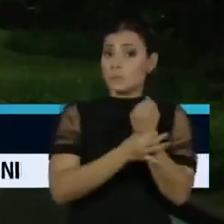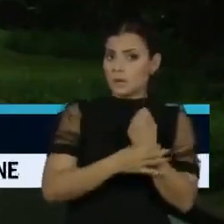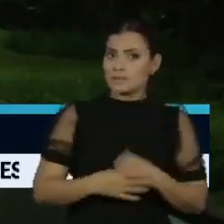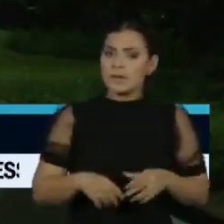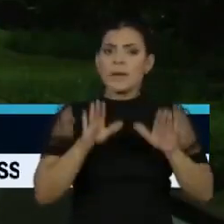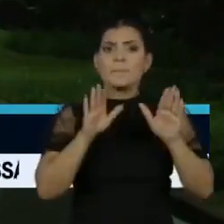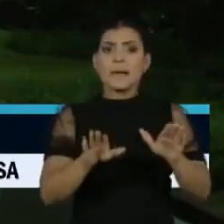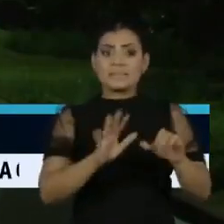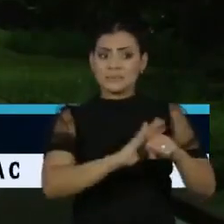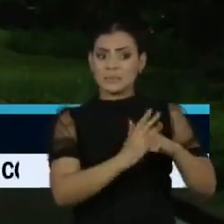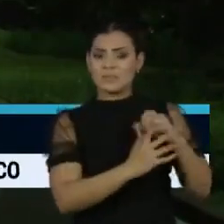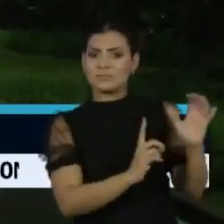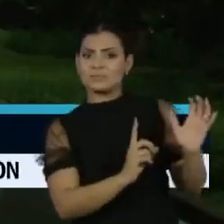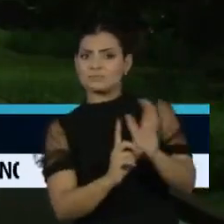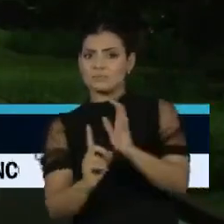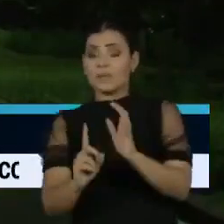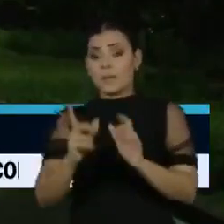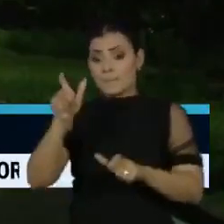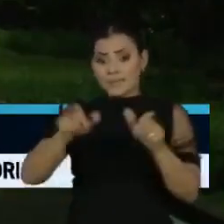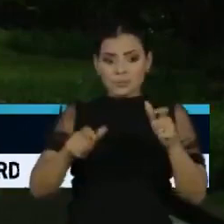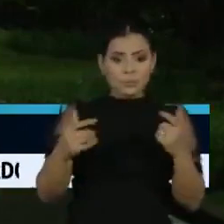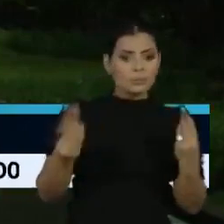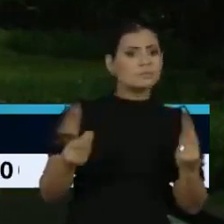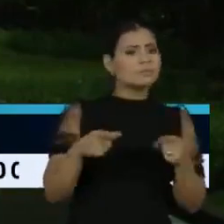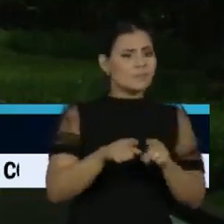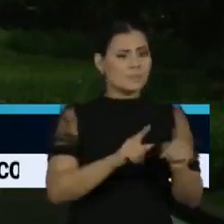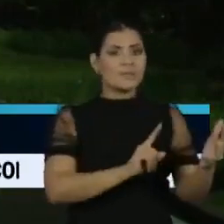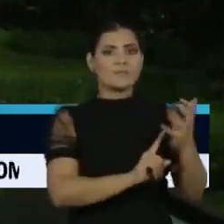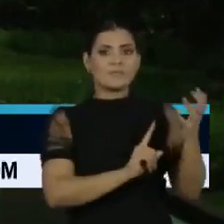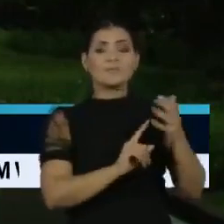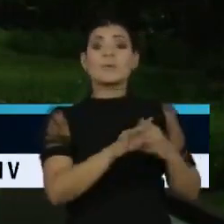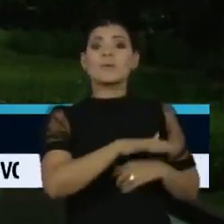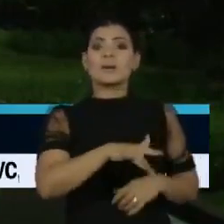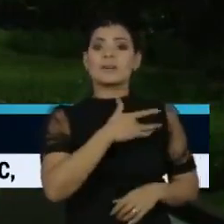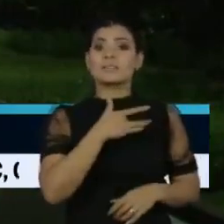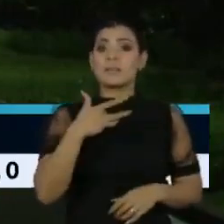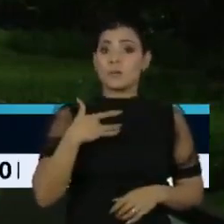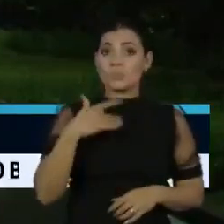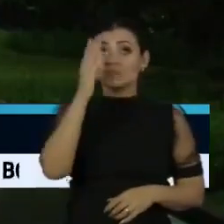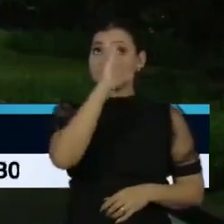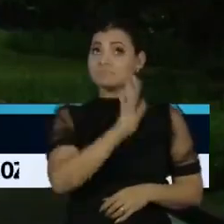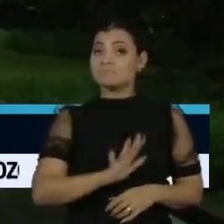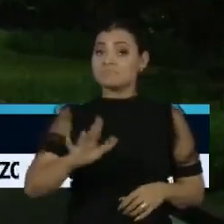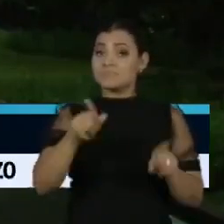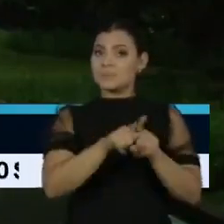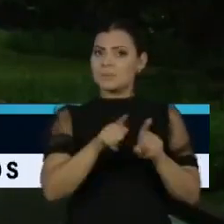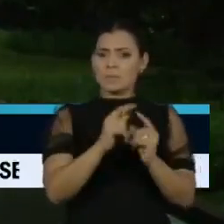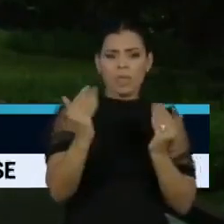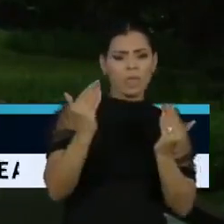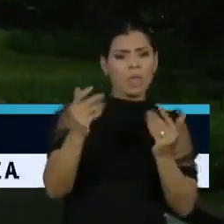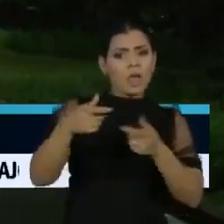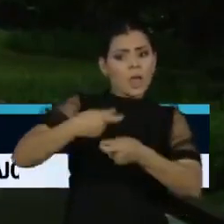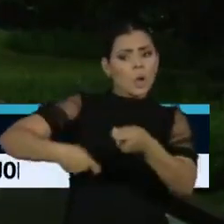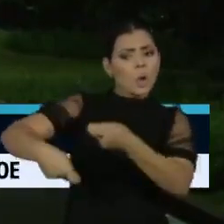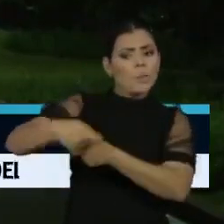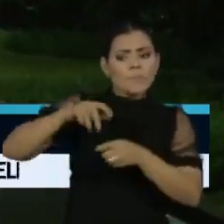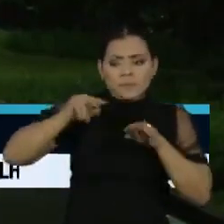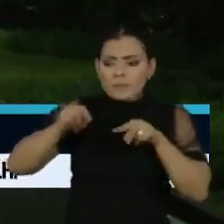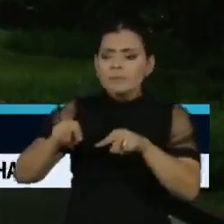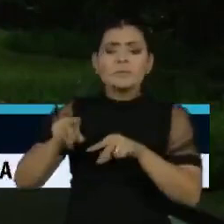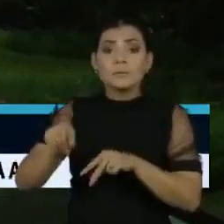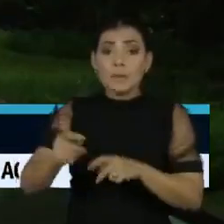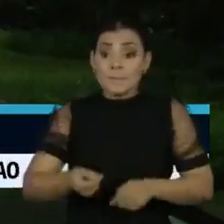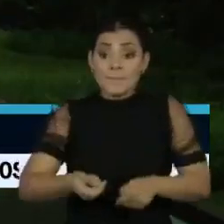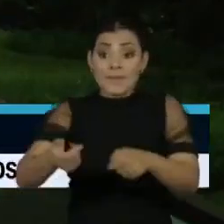por conta da pandemia, a opção do eleitor também pode ser influenciada pela condução nacional. De olho na economia, por exemplo, o